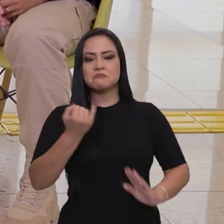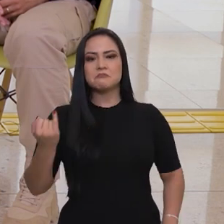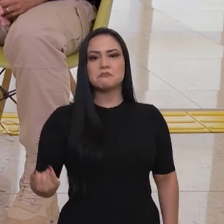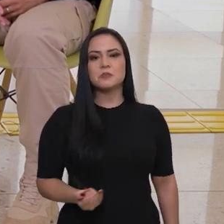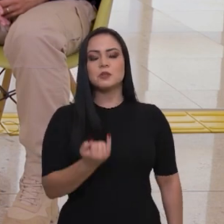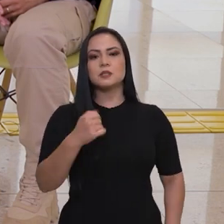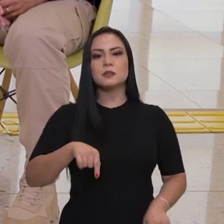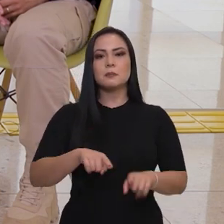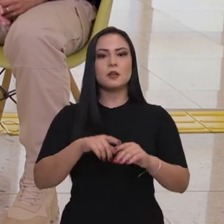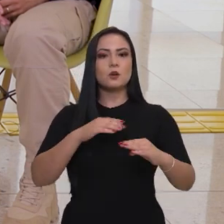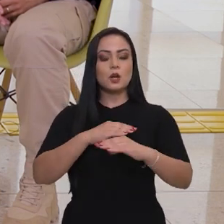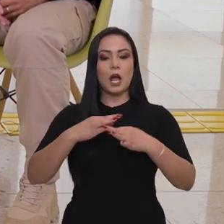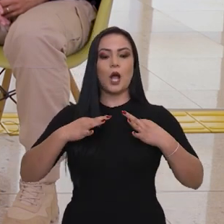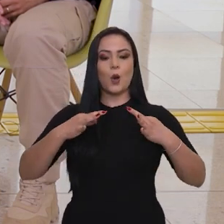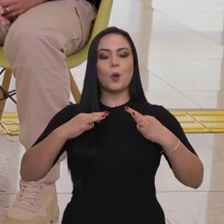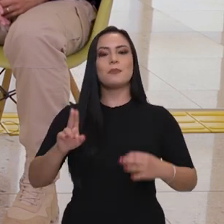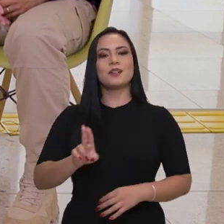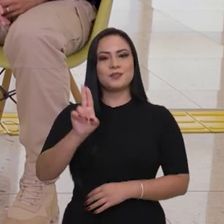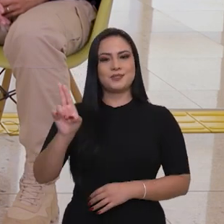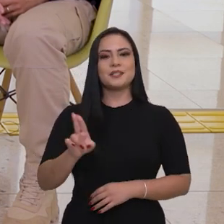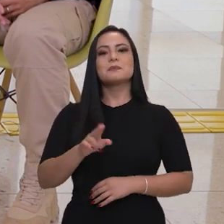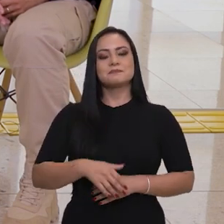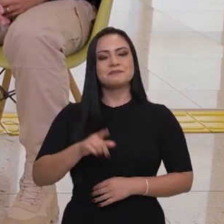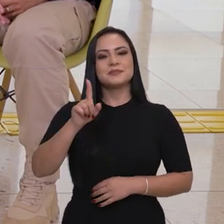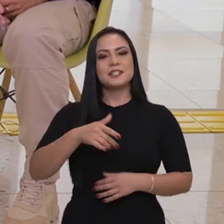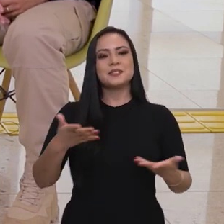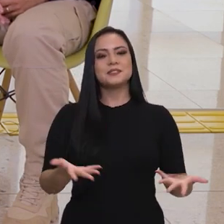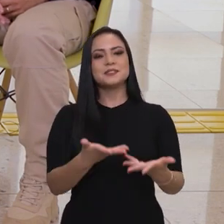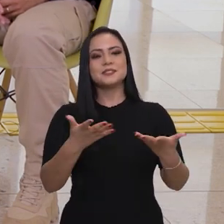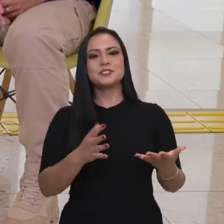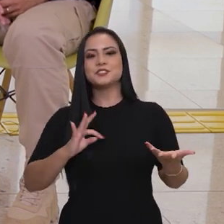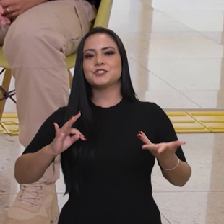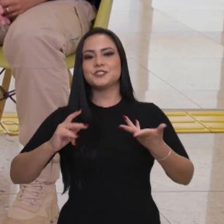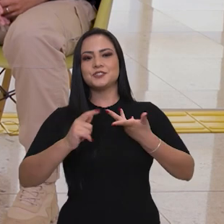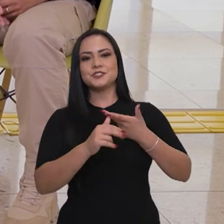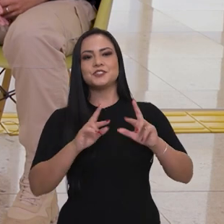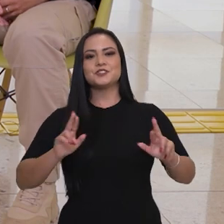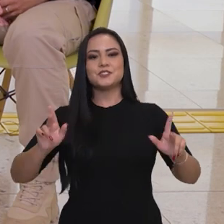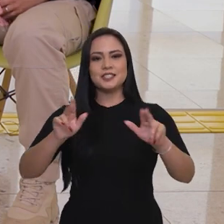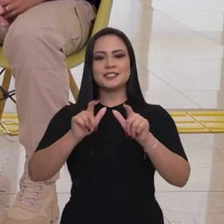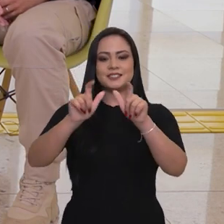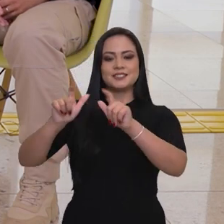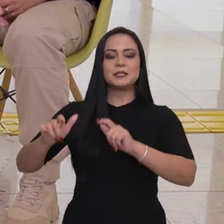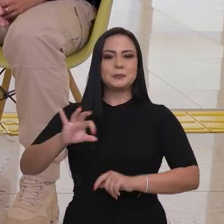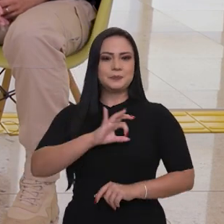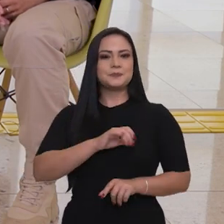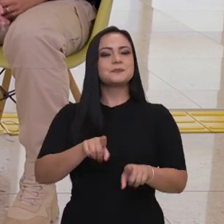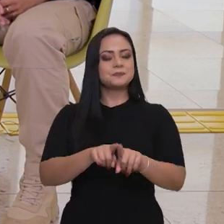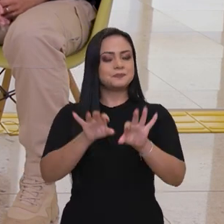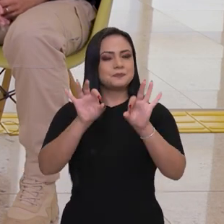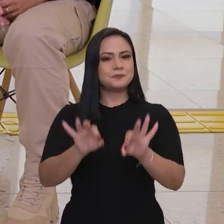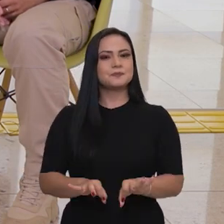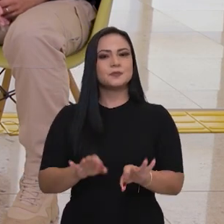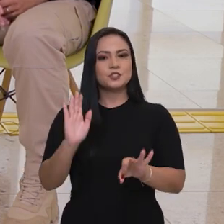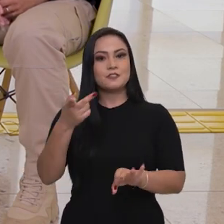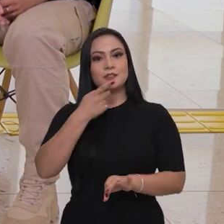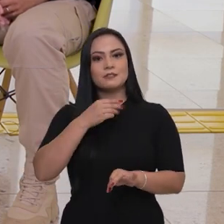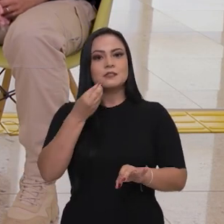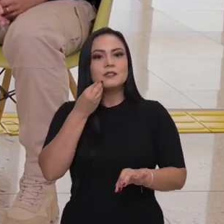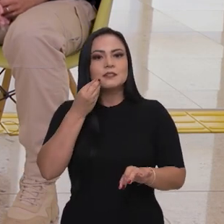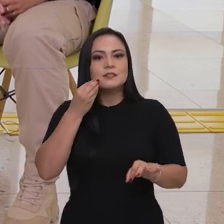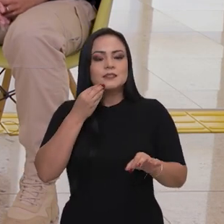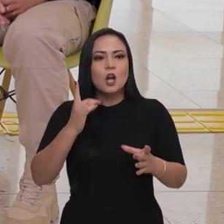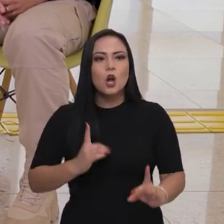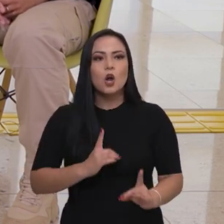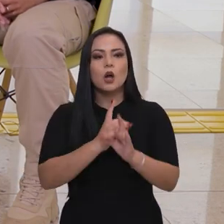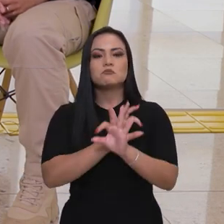inclusive pelo velho uniforme que usamos. Que é inspiração para muitas corporações também. Com certeza. Como eu te falei que a